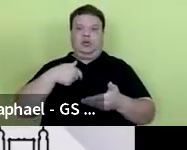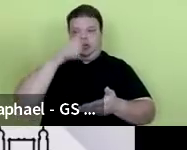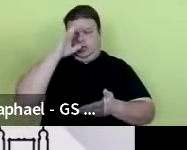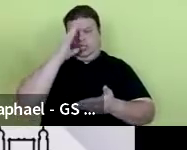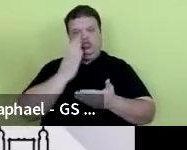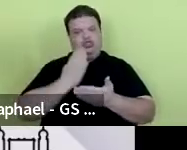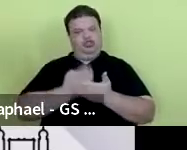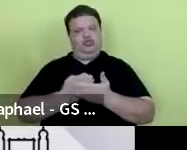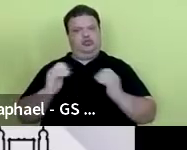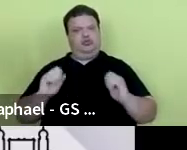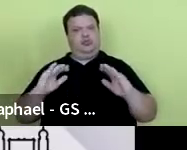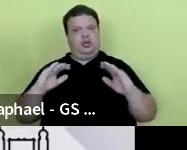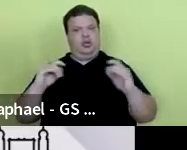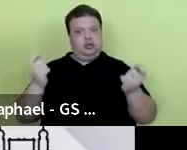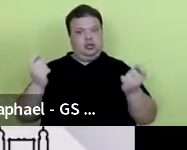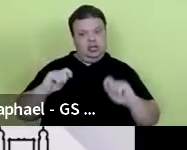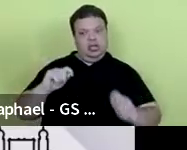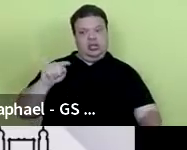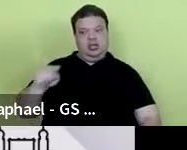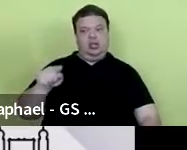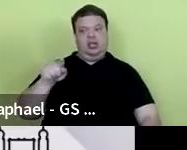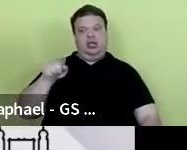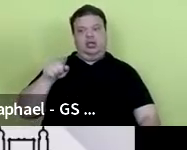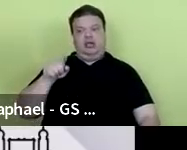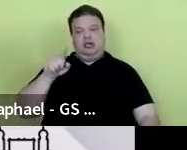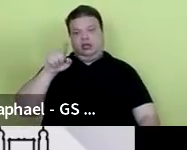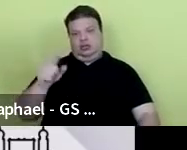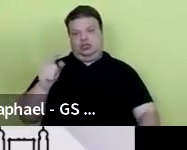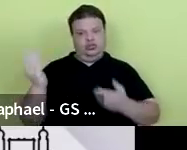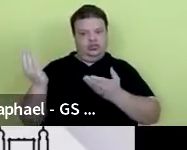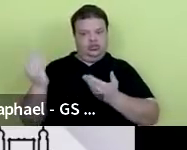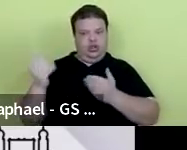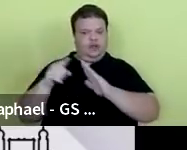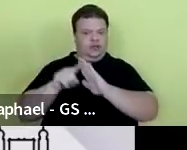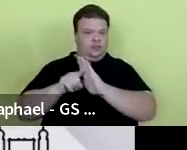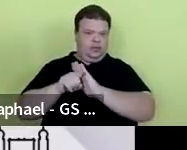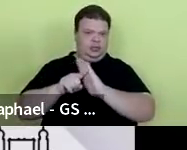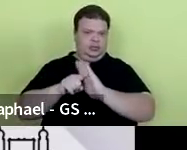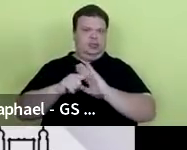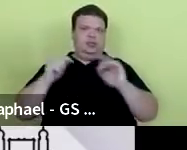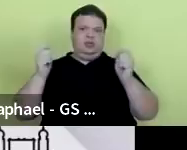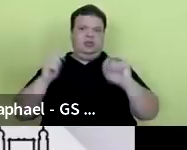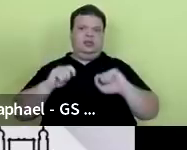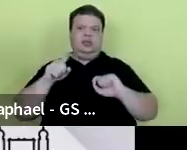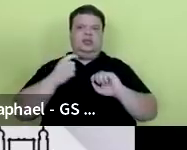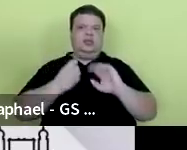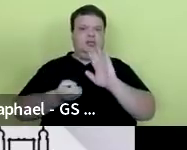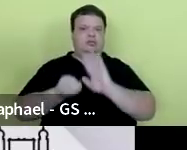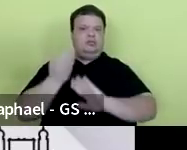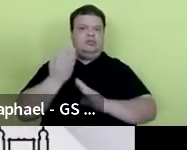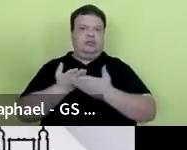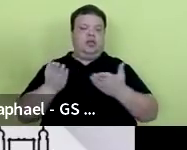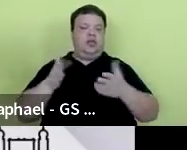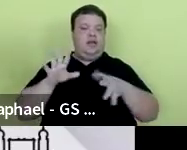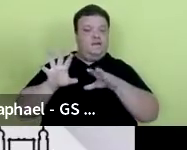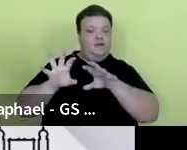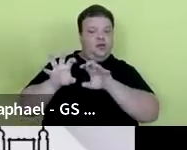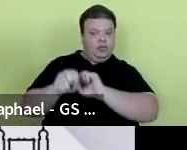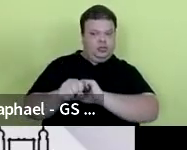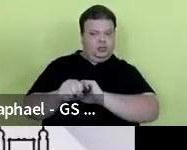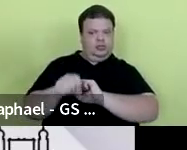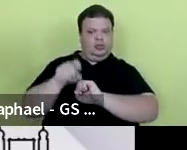que está bem consolidado de formação de jovens pesquisadores na nossa instituição, que está bem com a formação de jovens